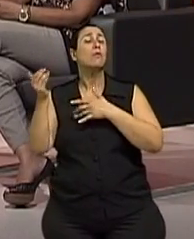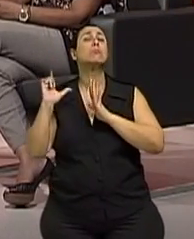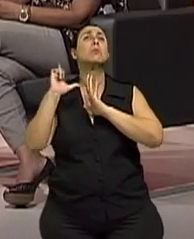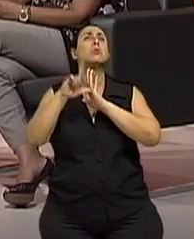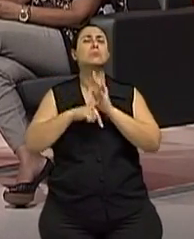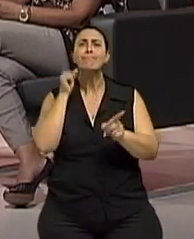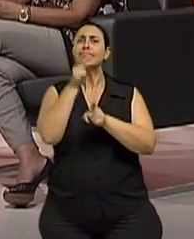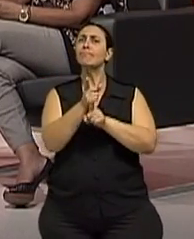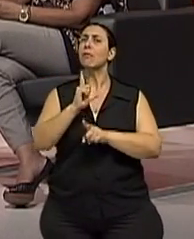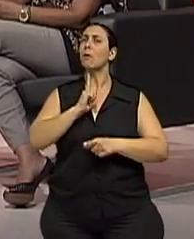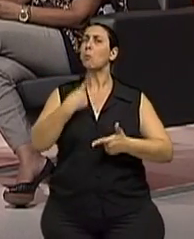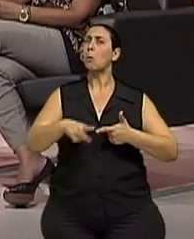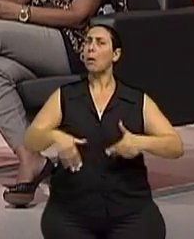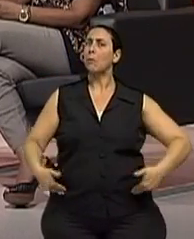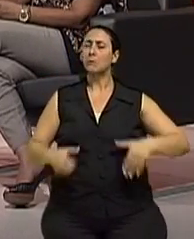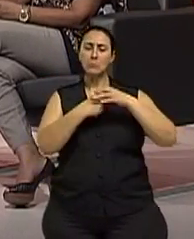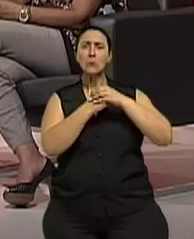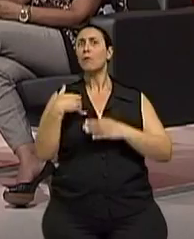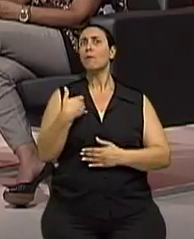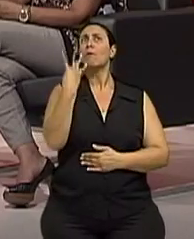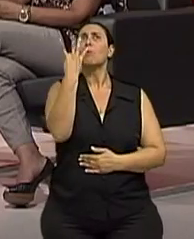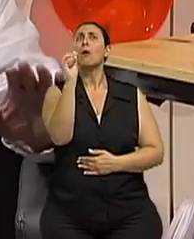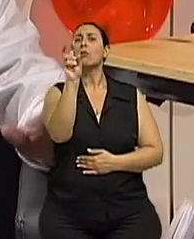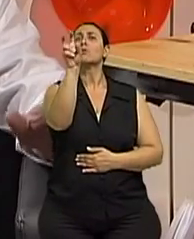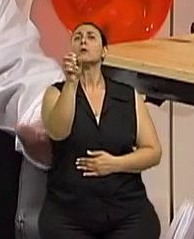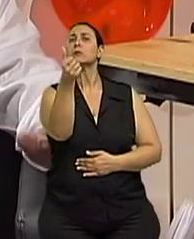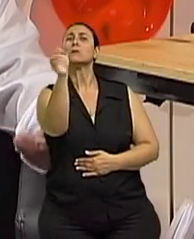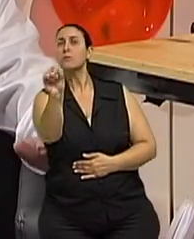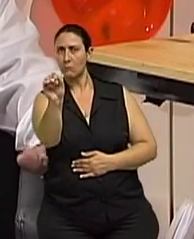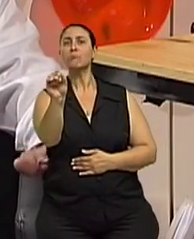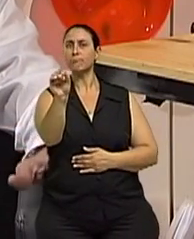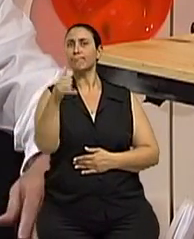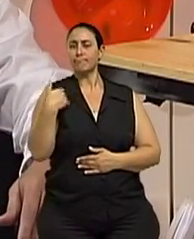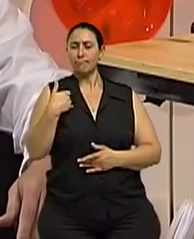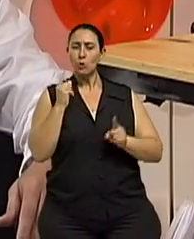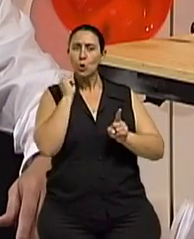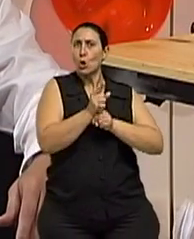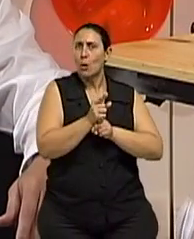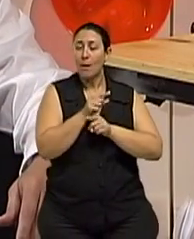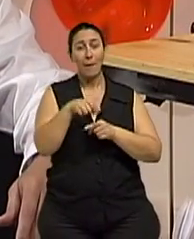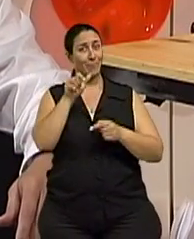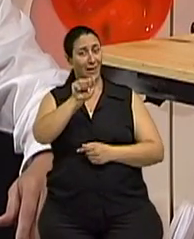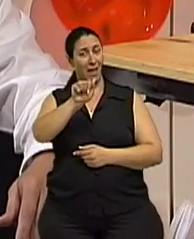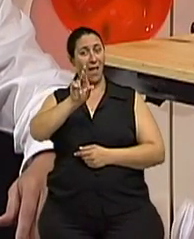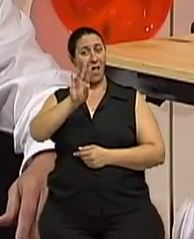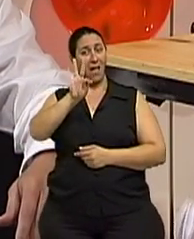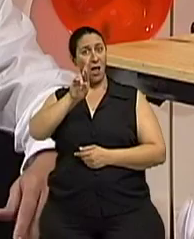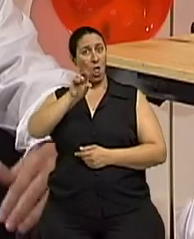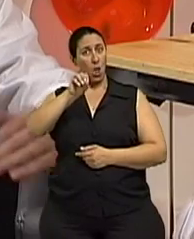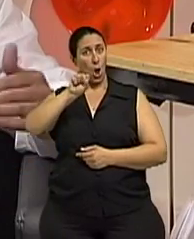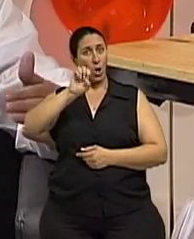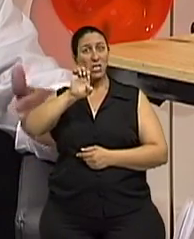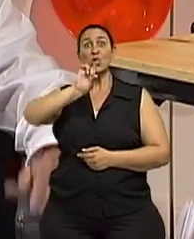Então pessoas, às por volta dos 40, 50, 60 anos de idade, podem também ter artrose. A artrose não é uma doença exclusiva do idoso.